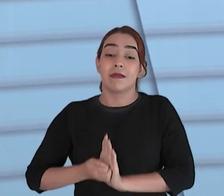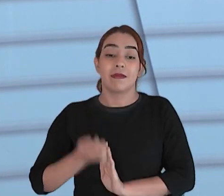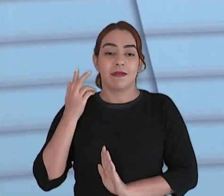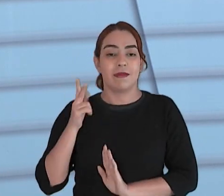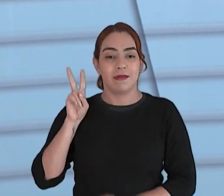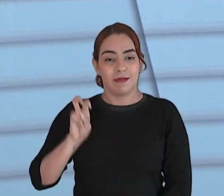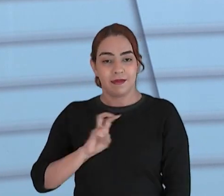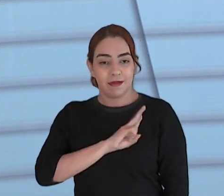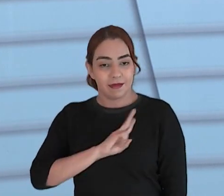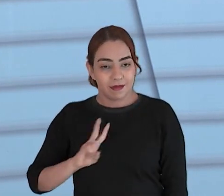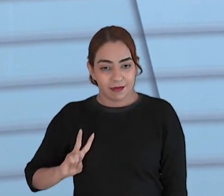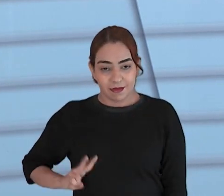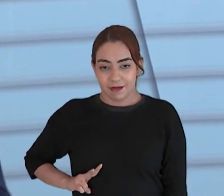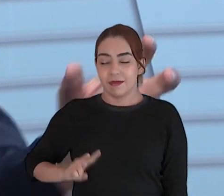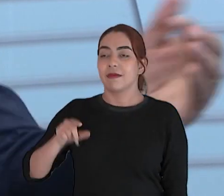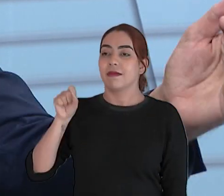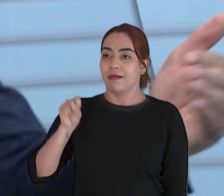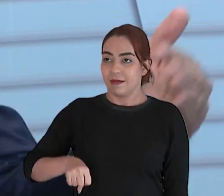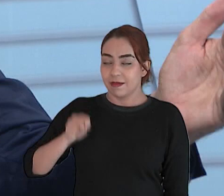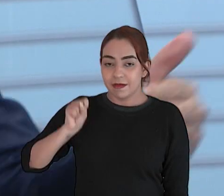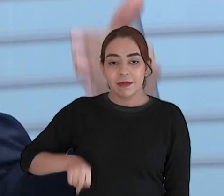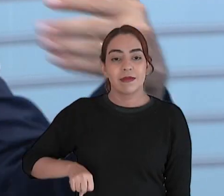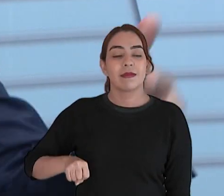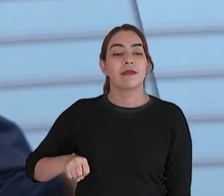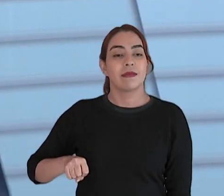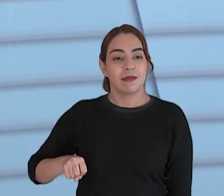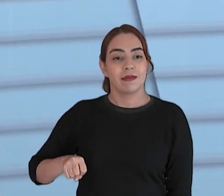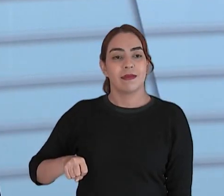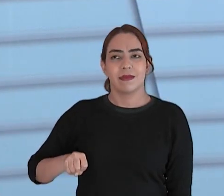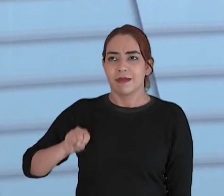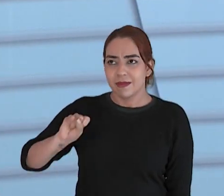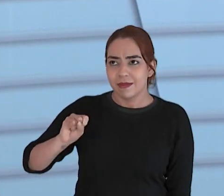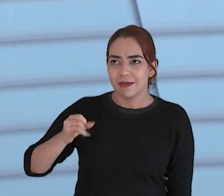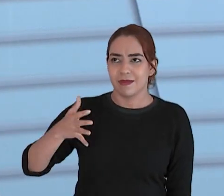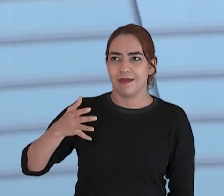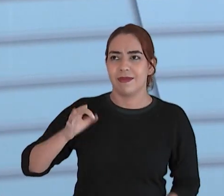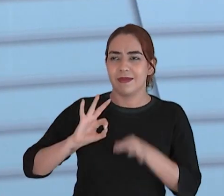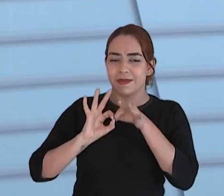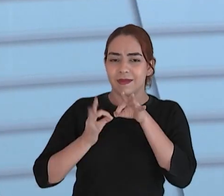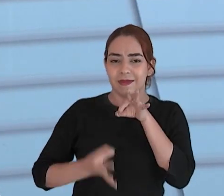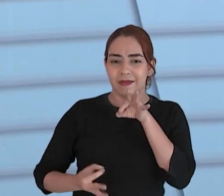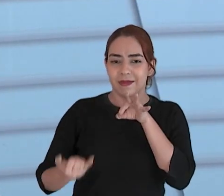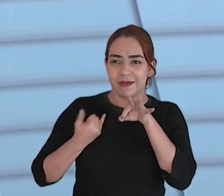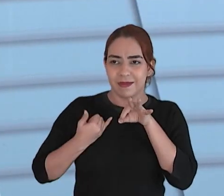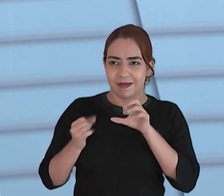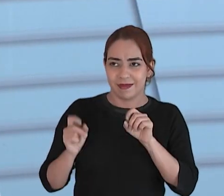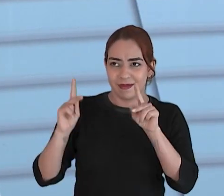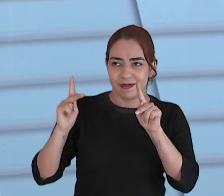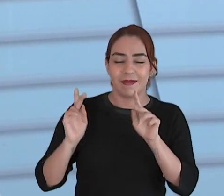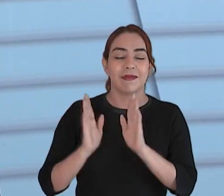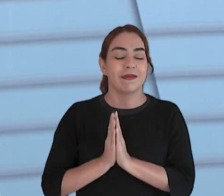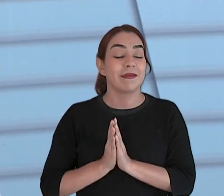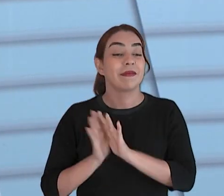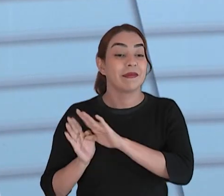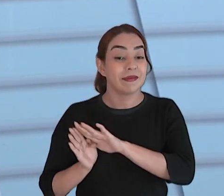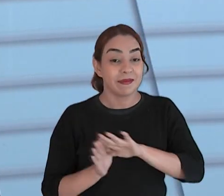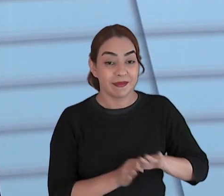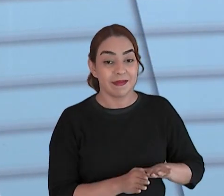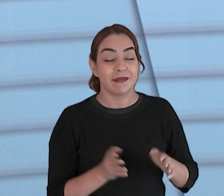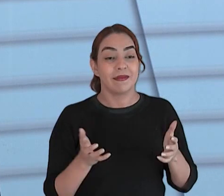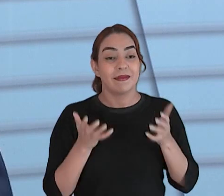para vereador. Quando eu estiver falando demais, você Não, você está. Fica à vontade, deputado. Eu aqui. Eu tentei,